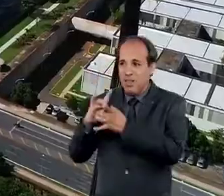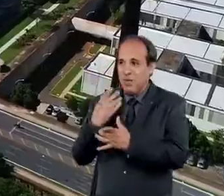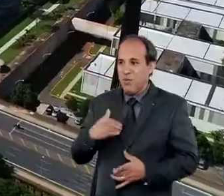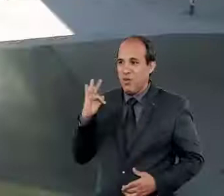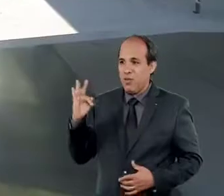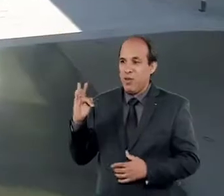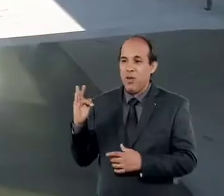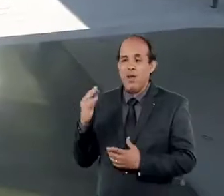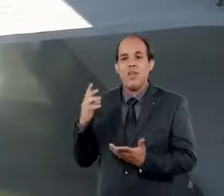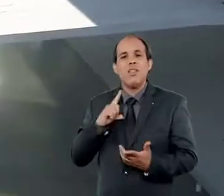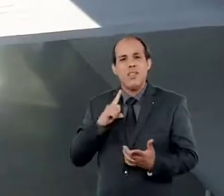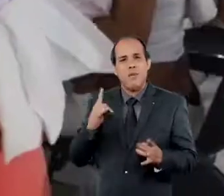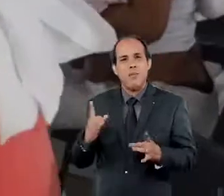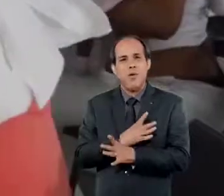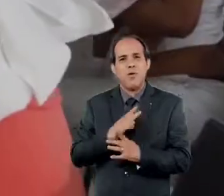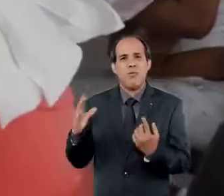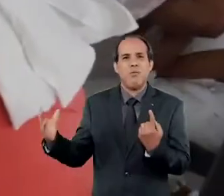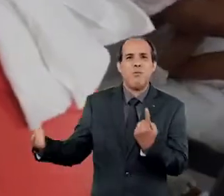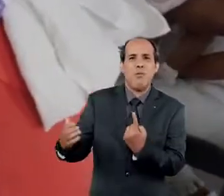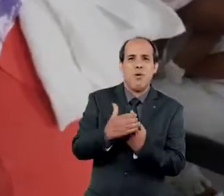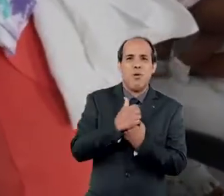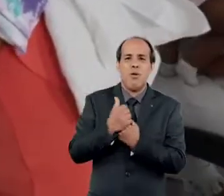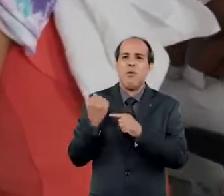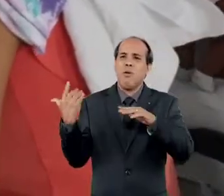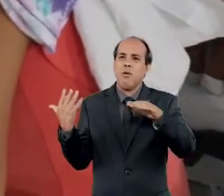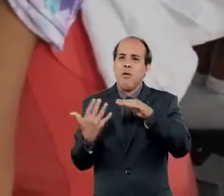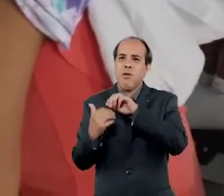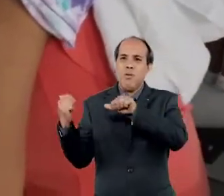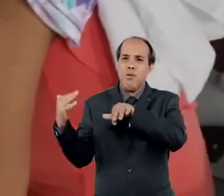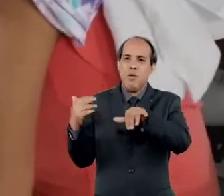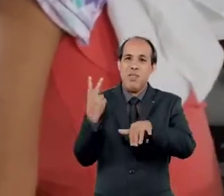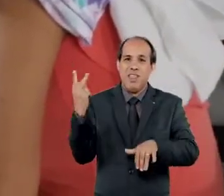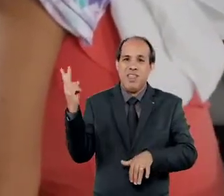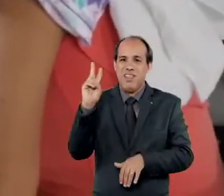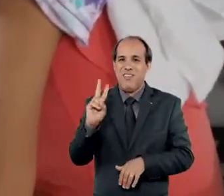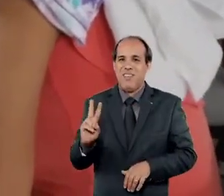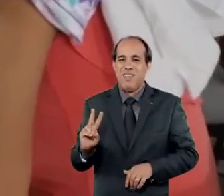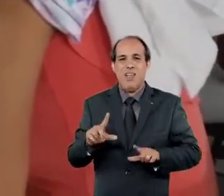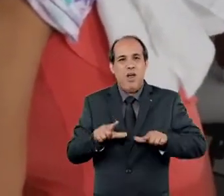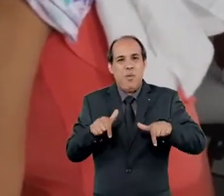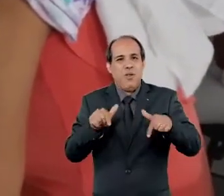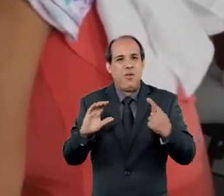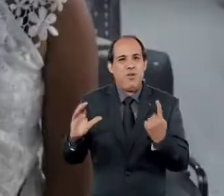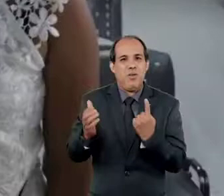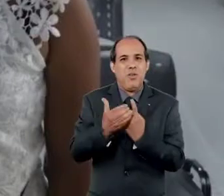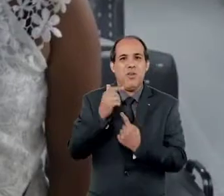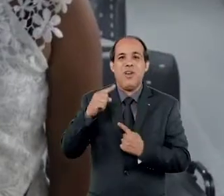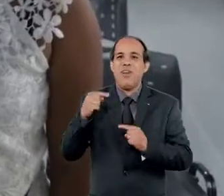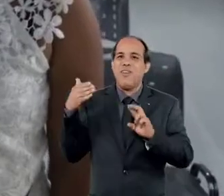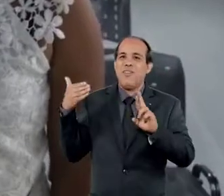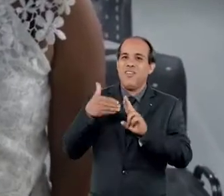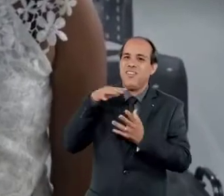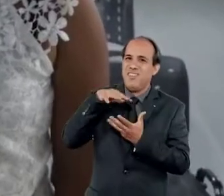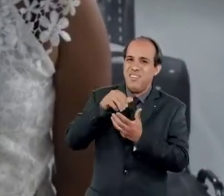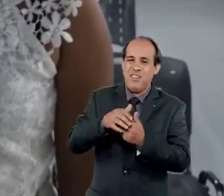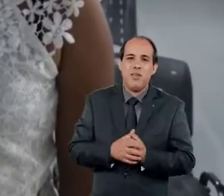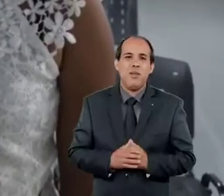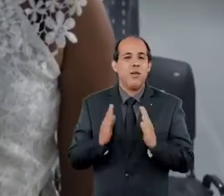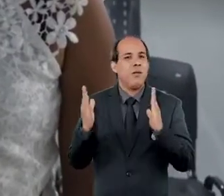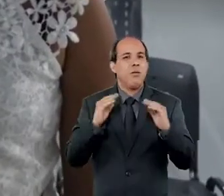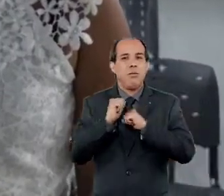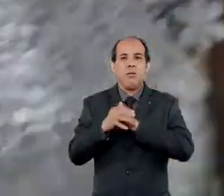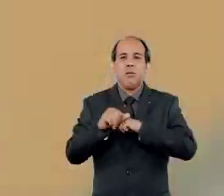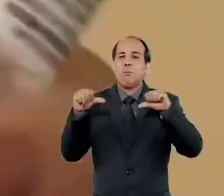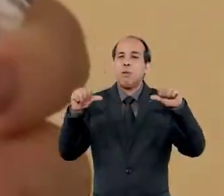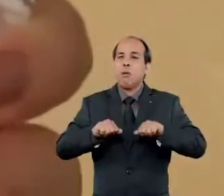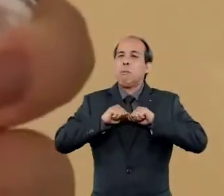sob a coordenação do governo federal, acolhe milhares de imigrantes e refugiados da Venezuela. A operação acolhida é referência